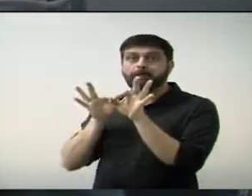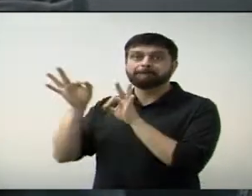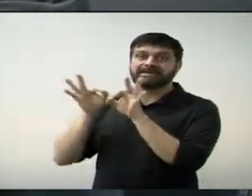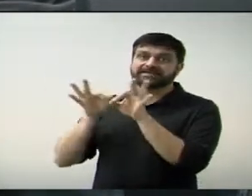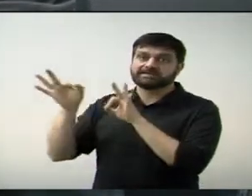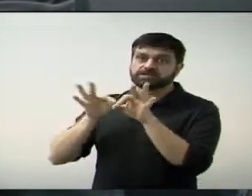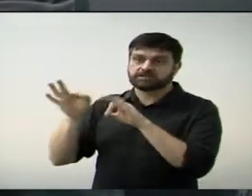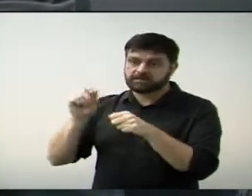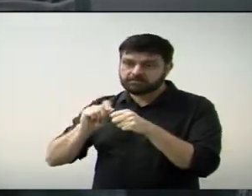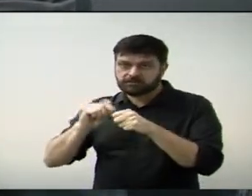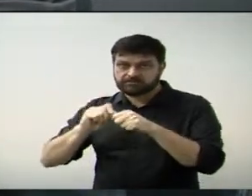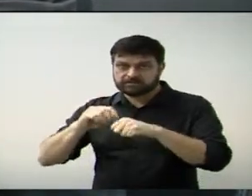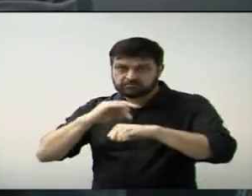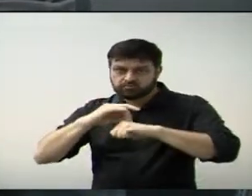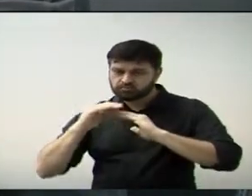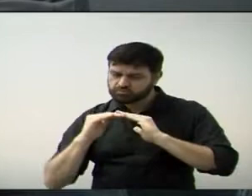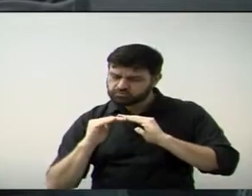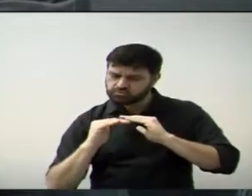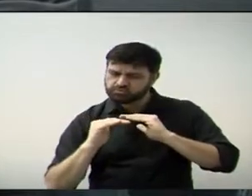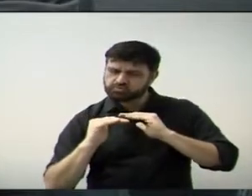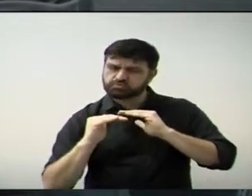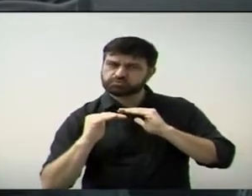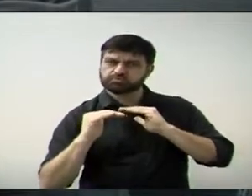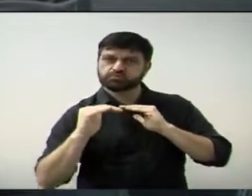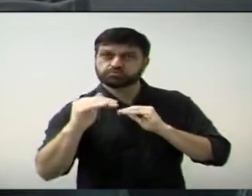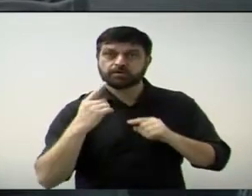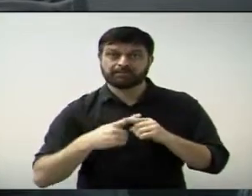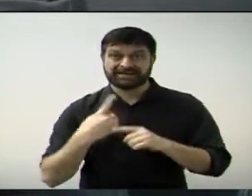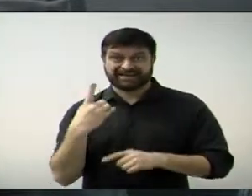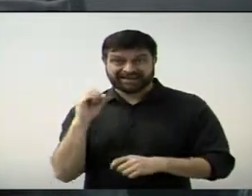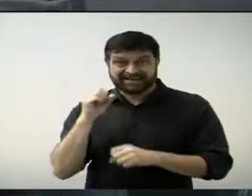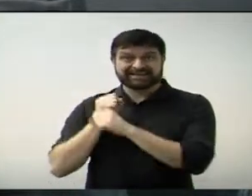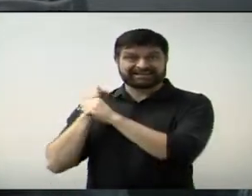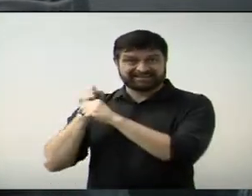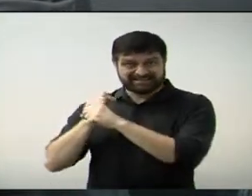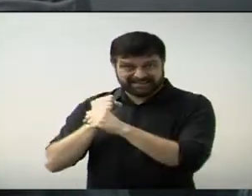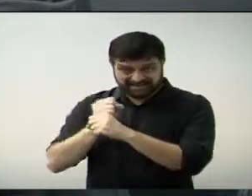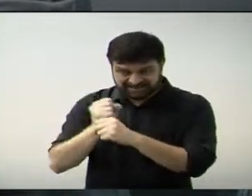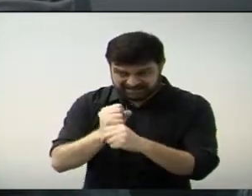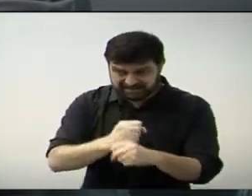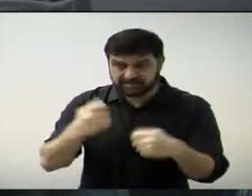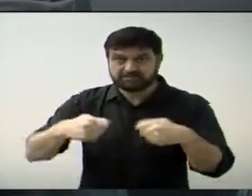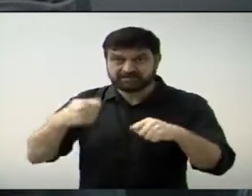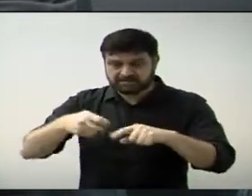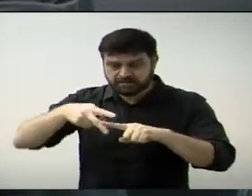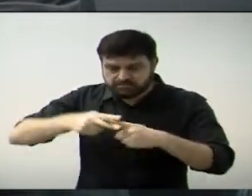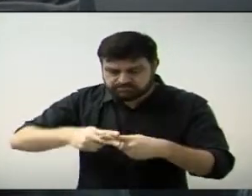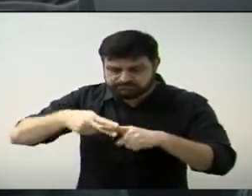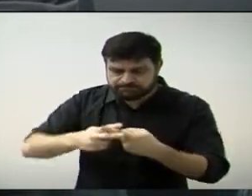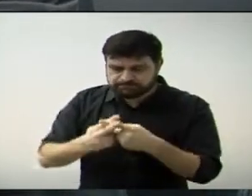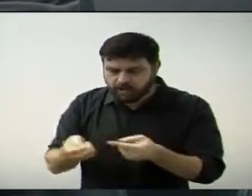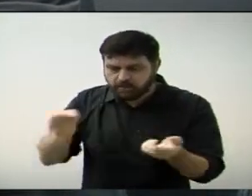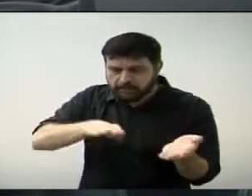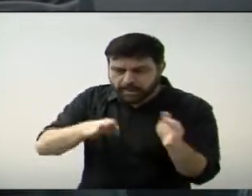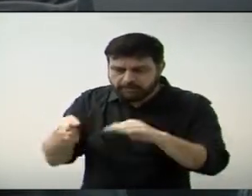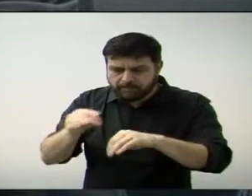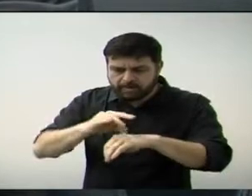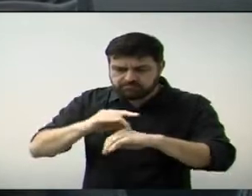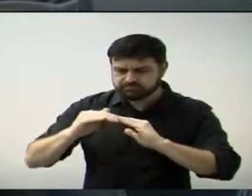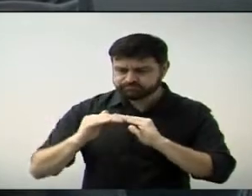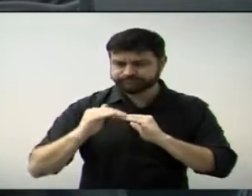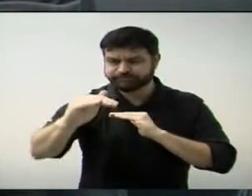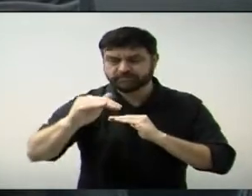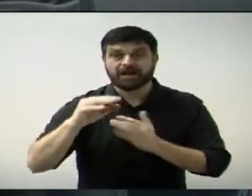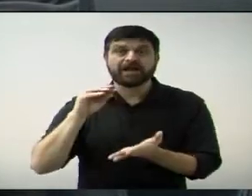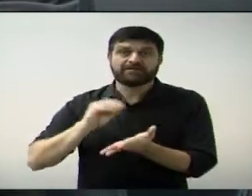que fizesse uma projeção, porque, se em dez anos o asfalto precisa de reforma, até hoje não foi feito e não se fez planejamento.